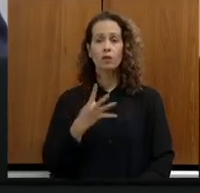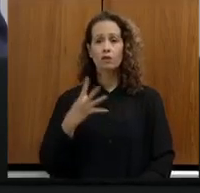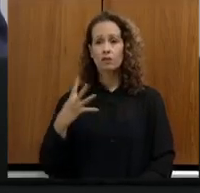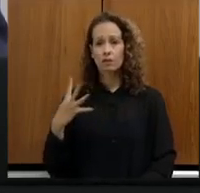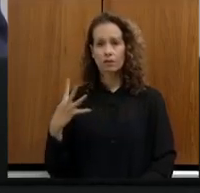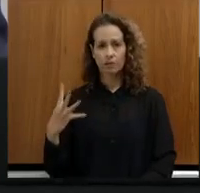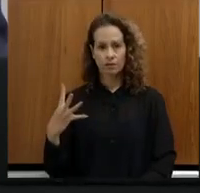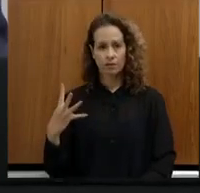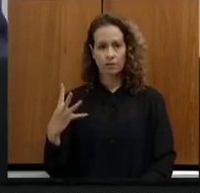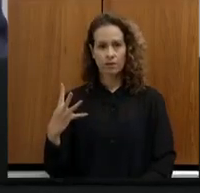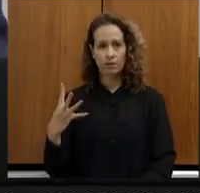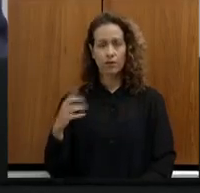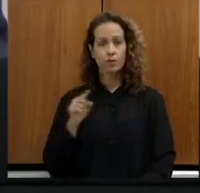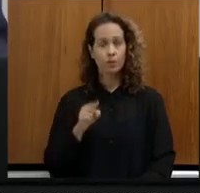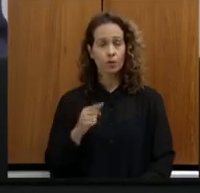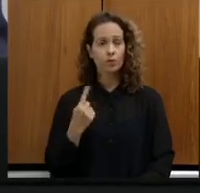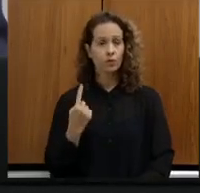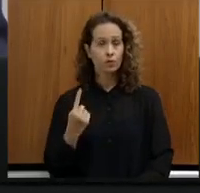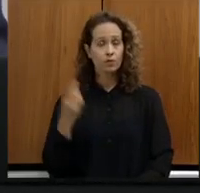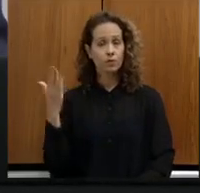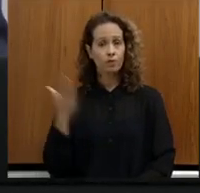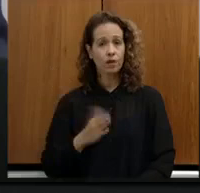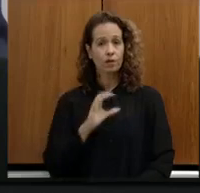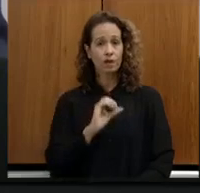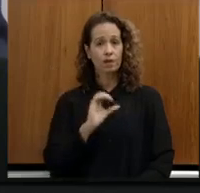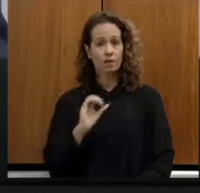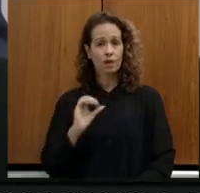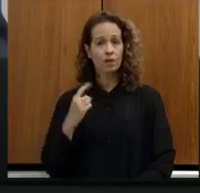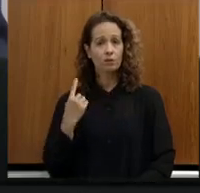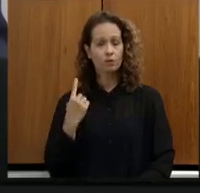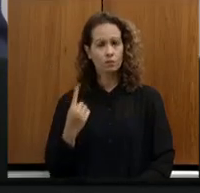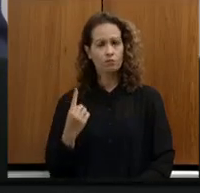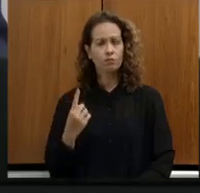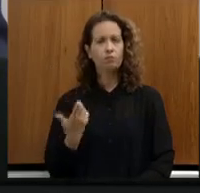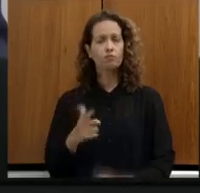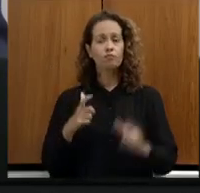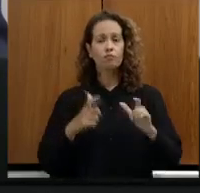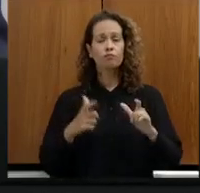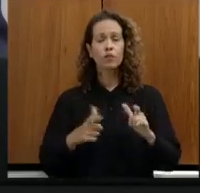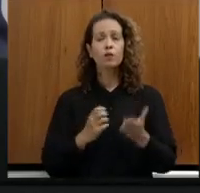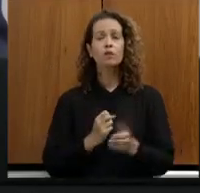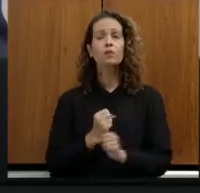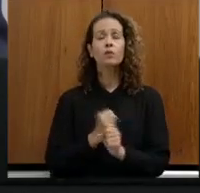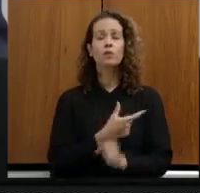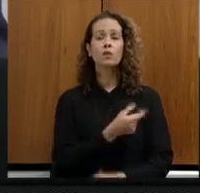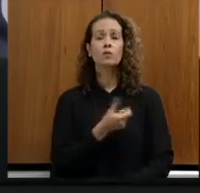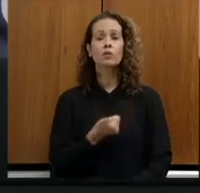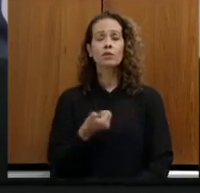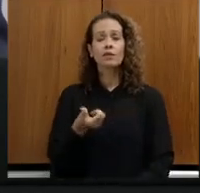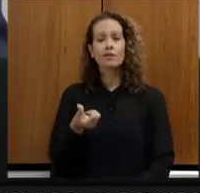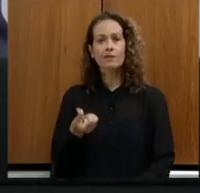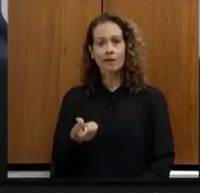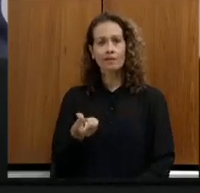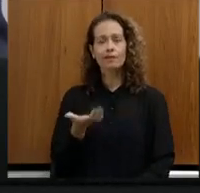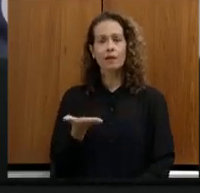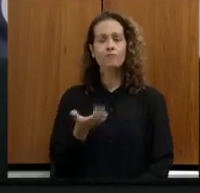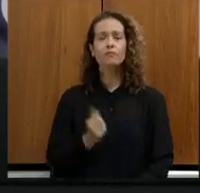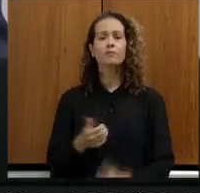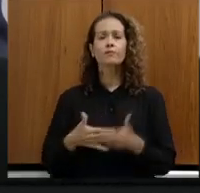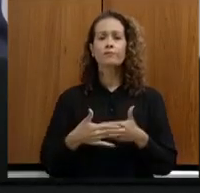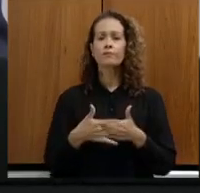.1 barra 001 homologado desde 2016 incluído desde que assim que haja